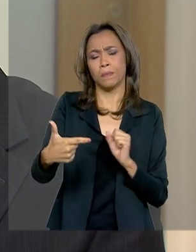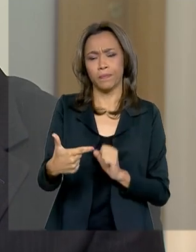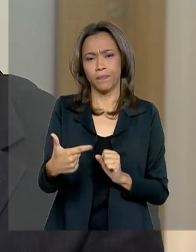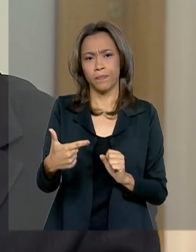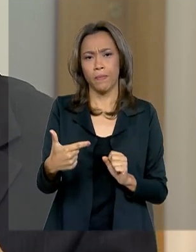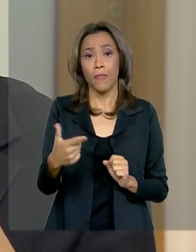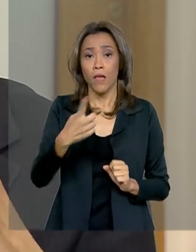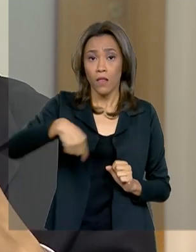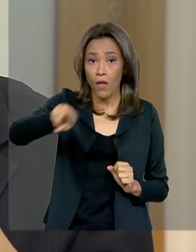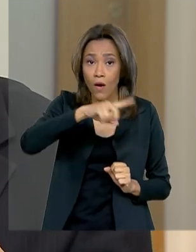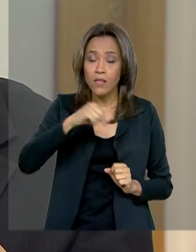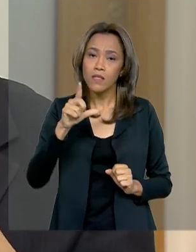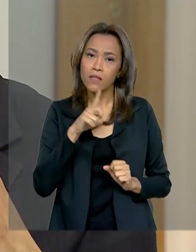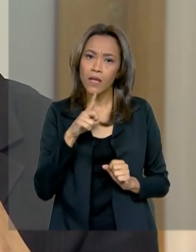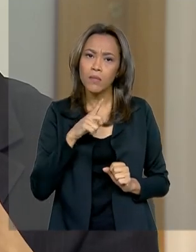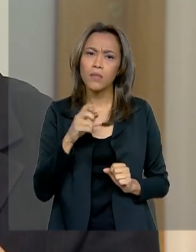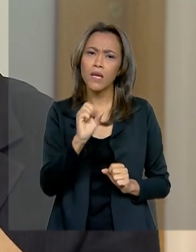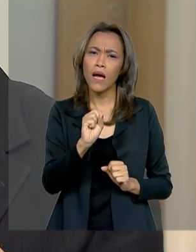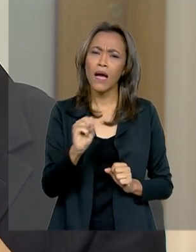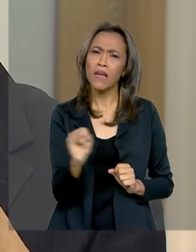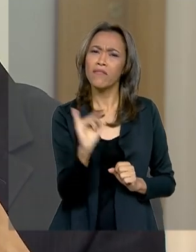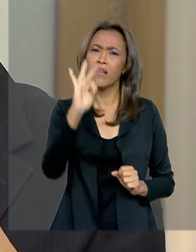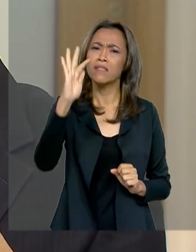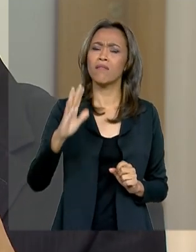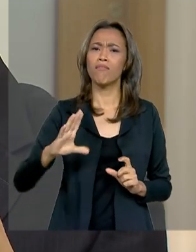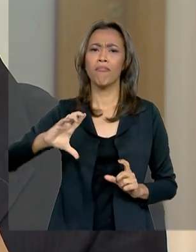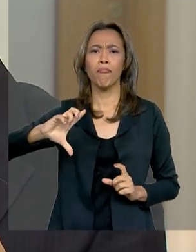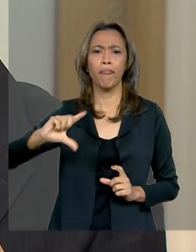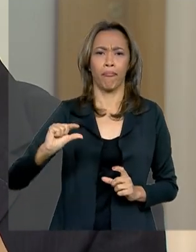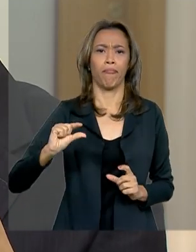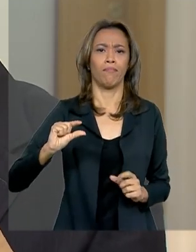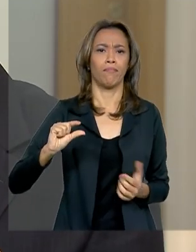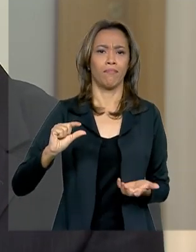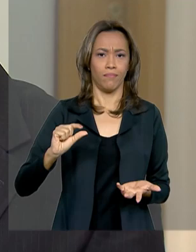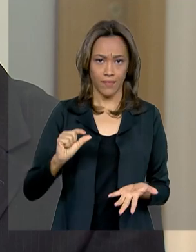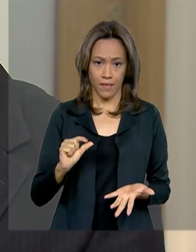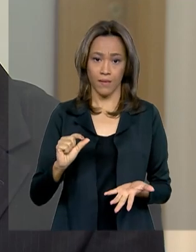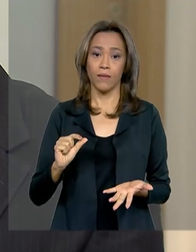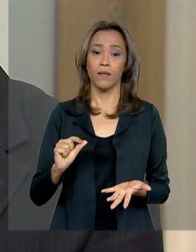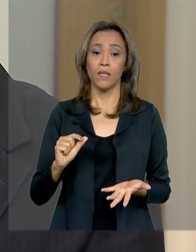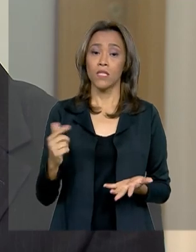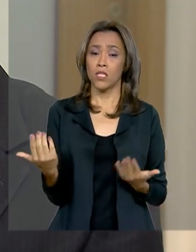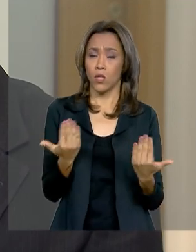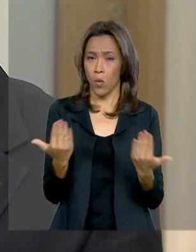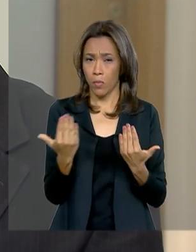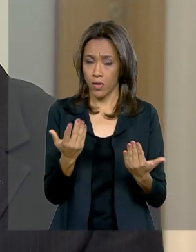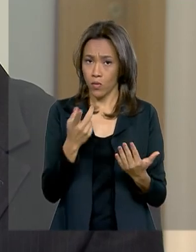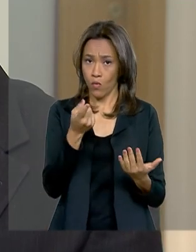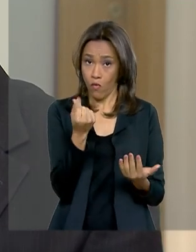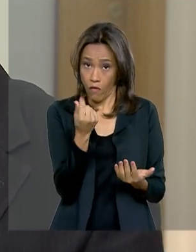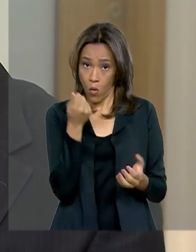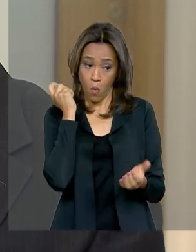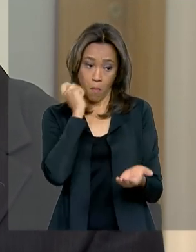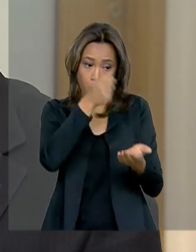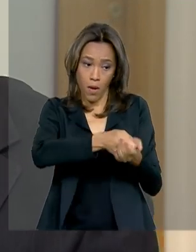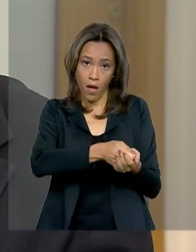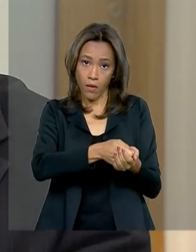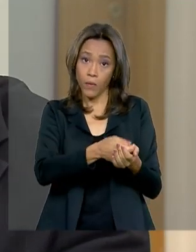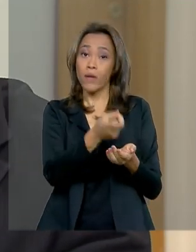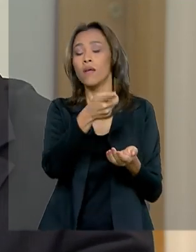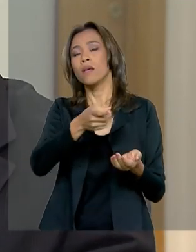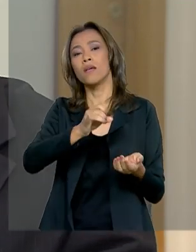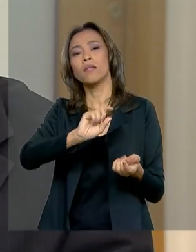a gente tem um componente de inflação também muito baixo. Então, quer dizer, essa diferença entre o valor que está sendo pago e a taxa de